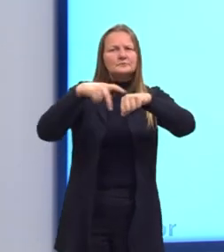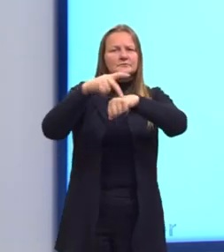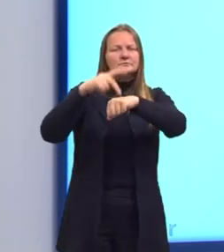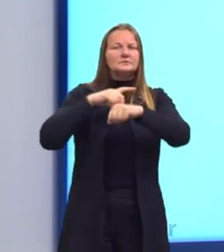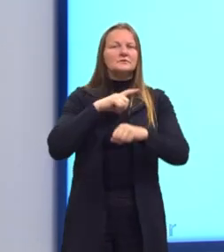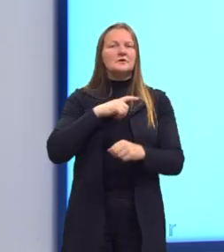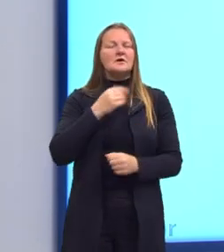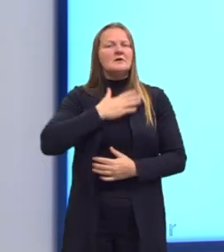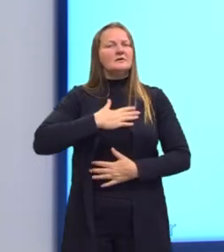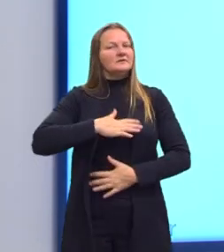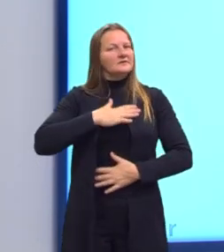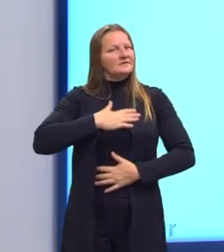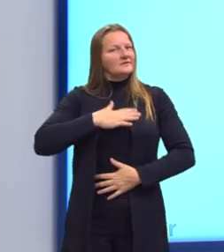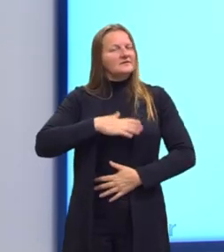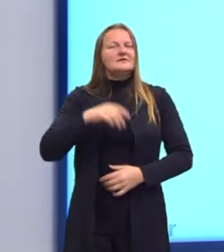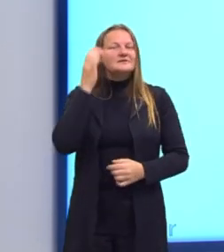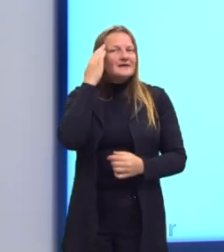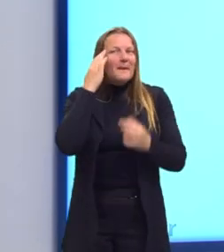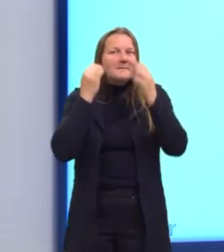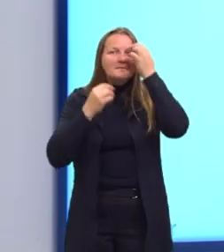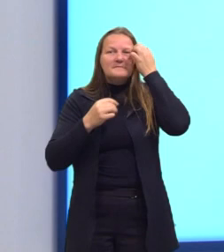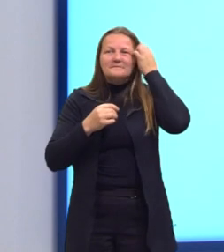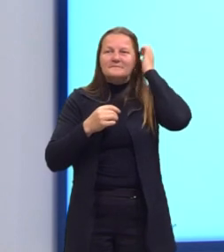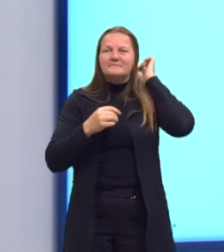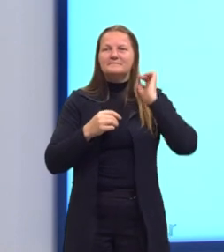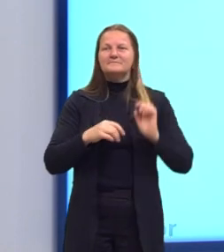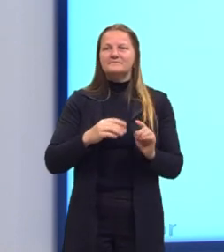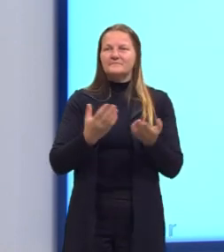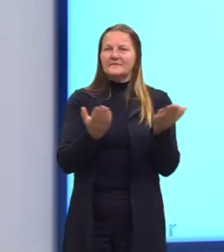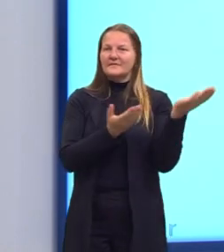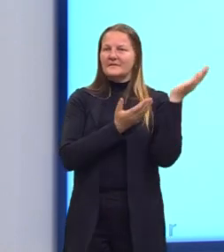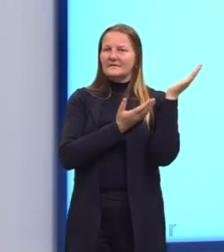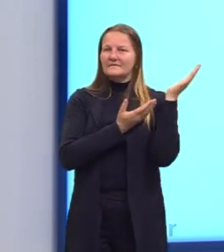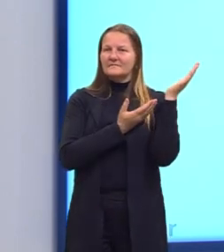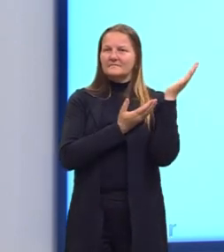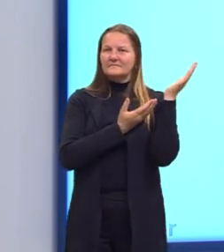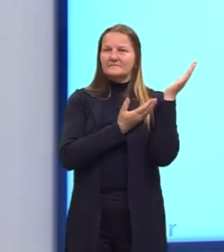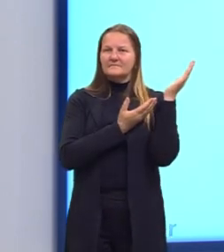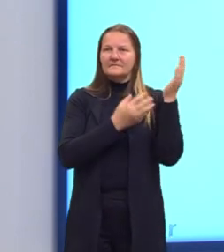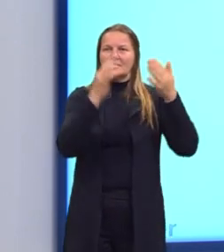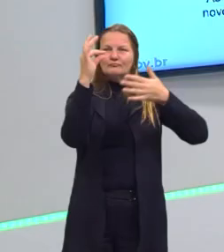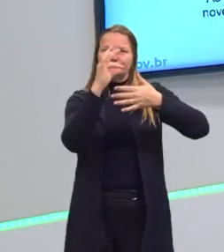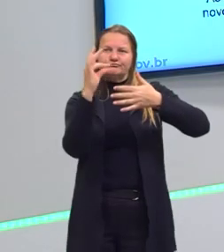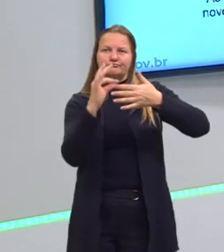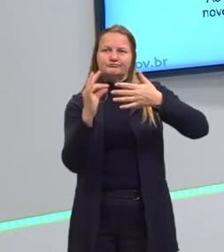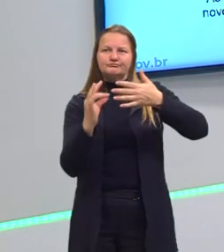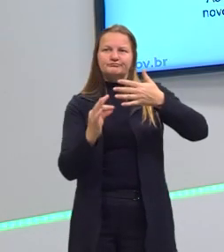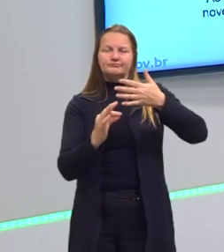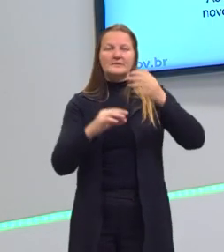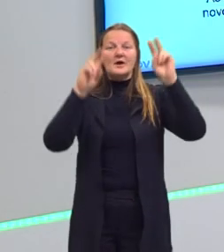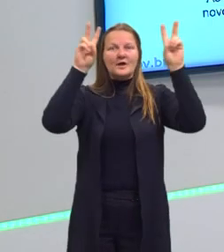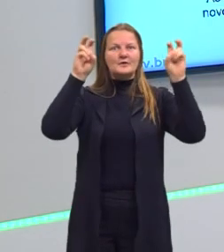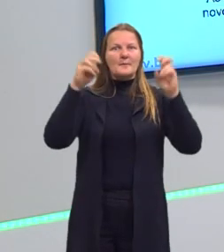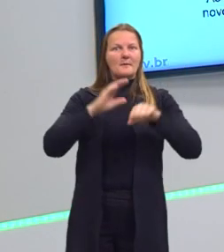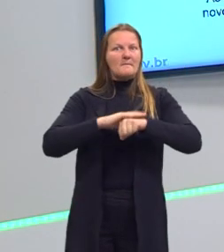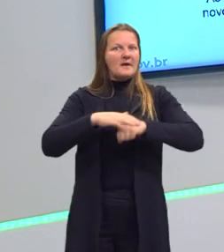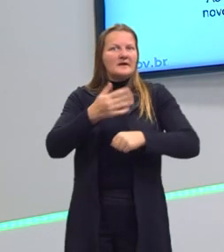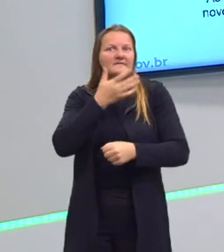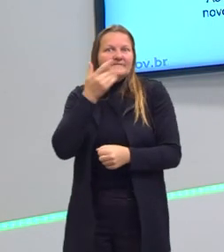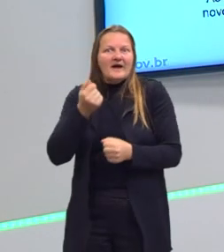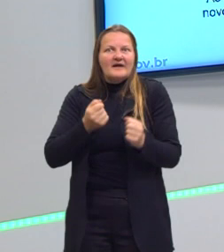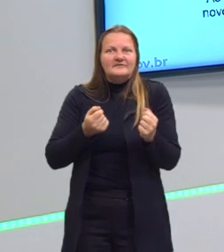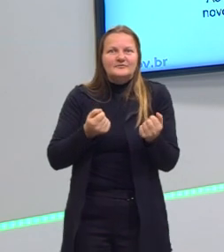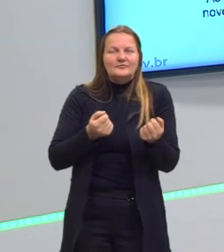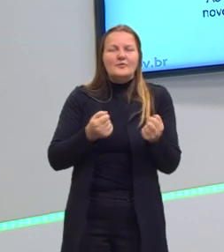Acho que bem tranquilo. Resolvido isso aí, né? Assim, galera, alguns temas são mais acessíveis.